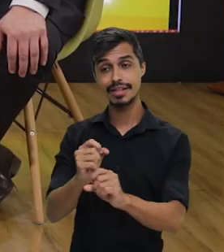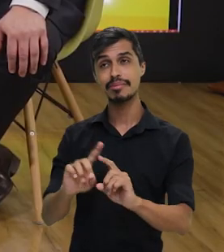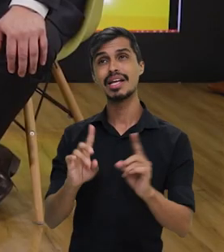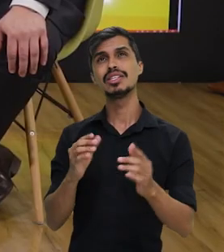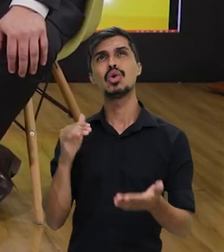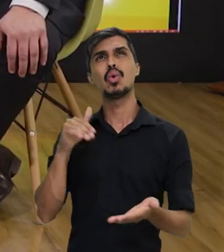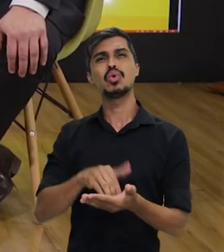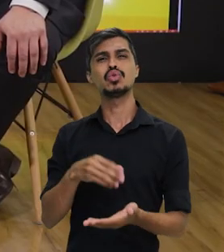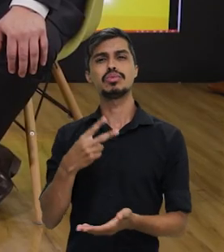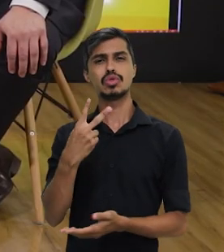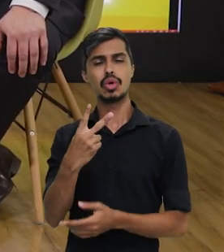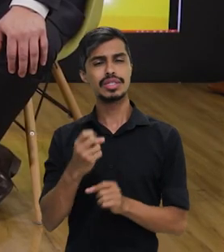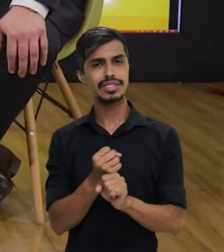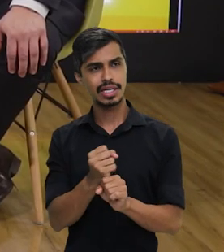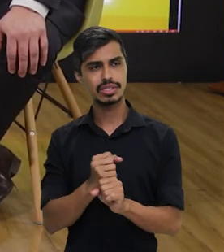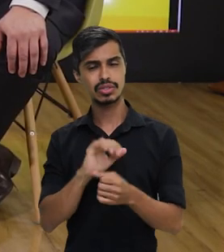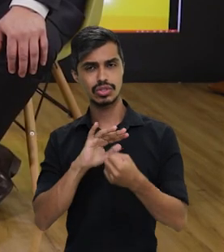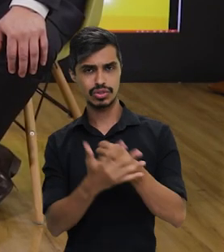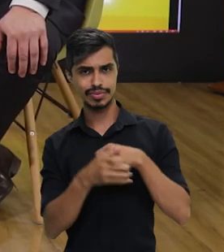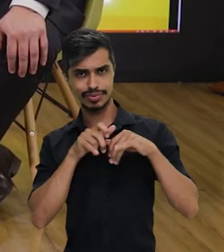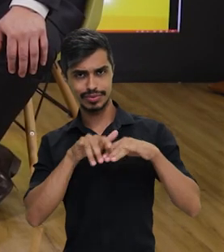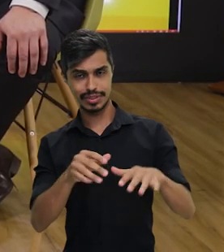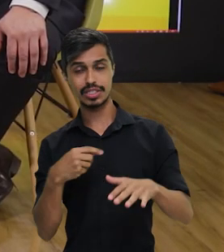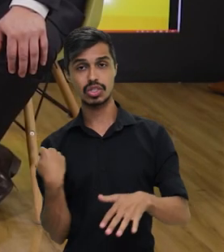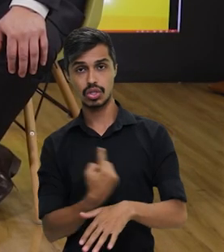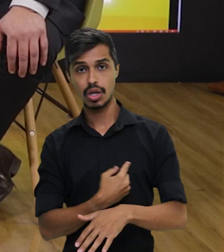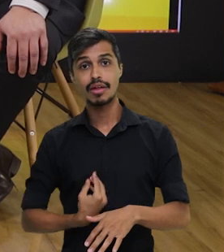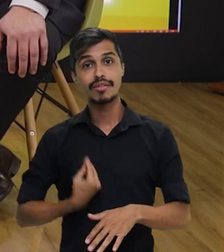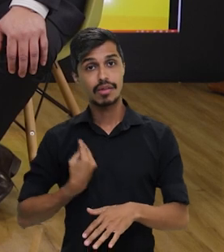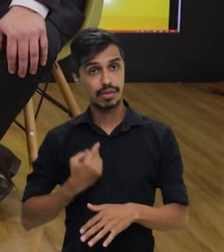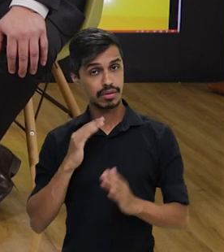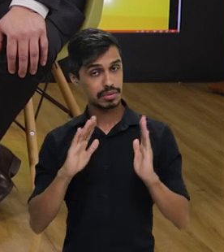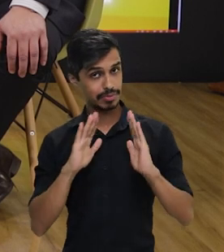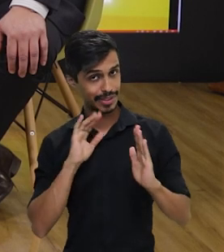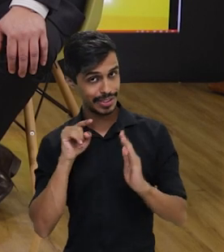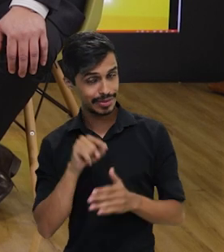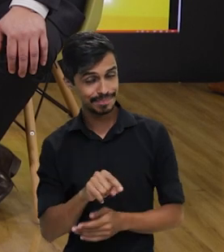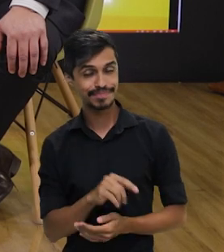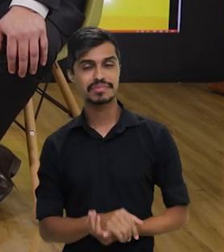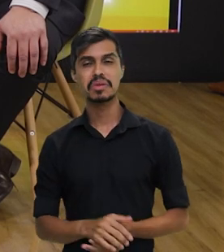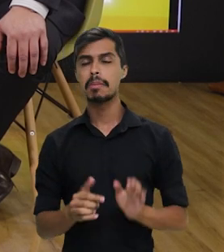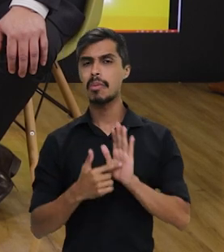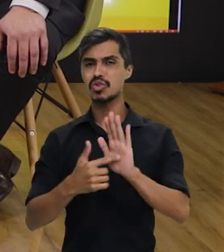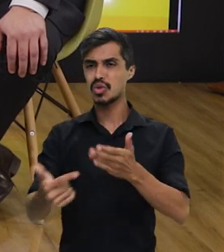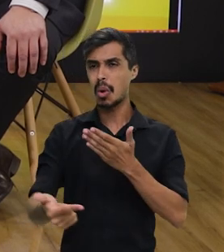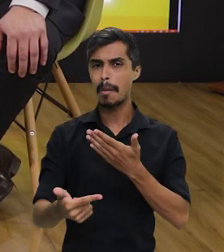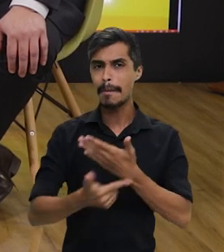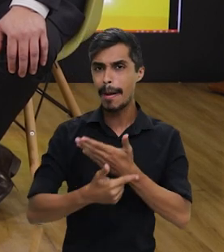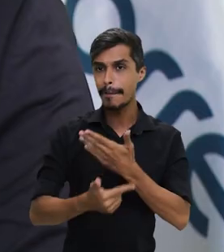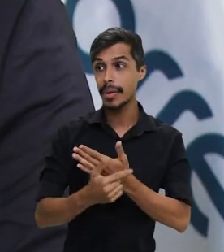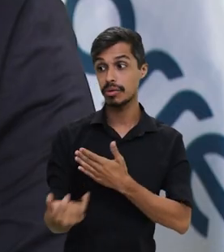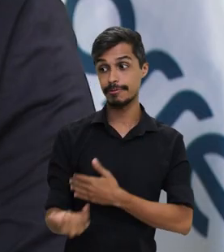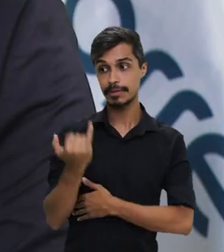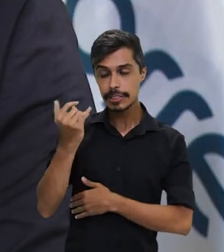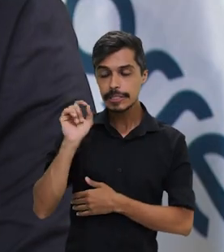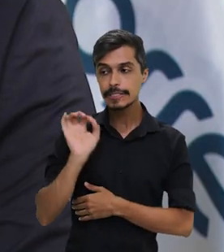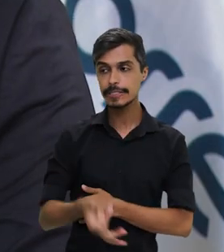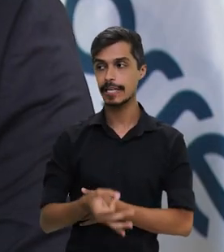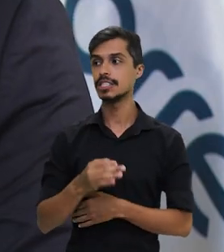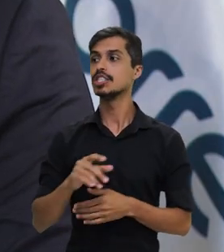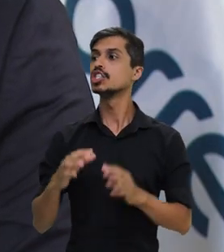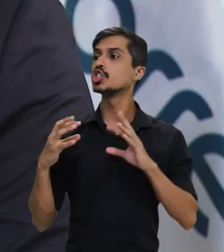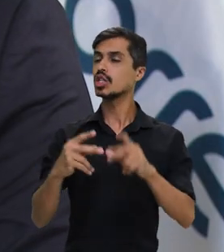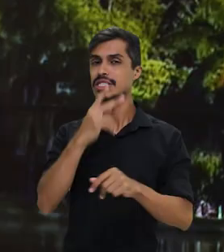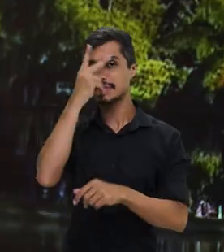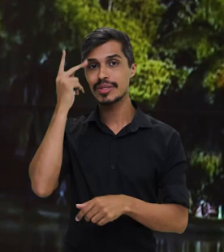últimos dois anos de pandemia, três anos que vivemos a pandemia, mostrou um papel ainda mais relevante. Onde